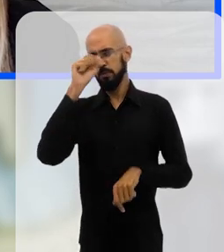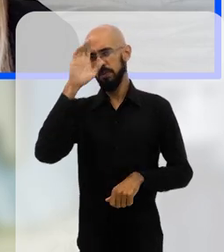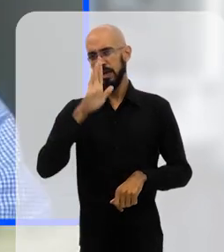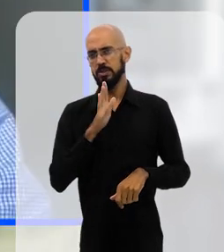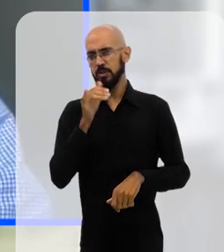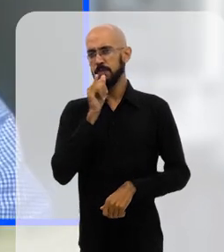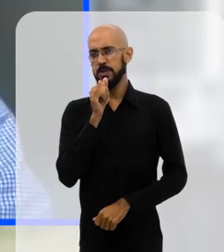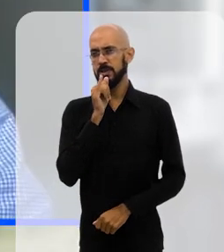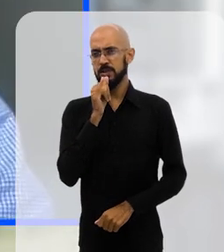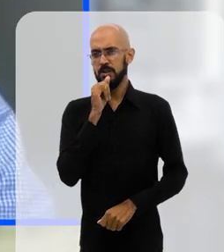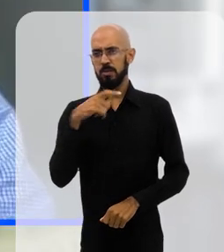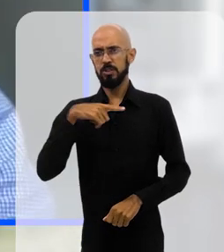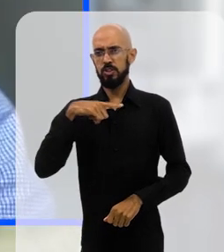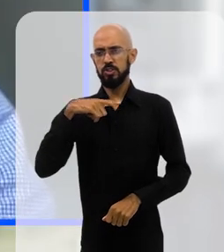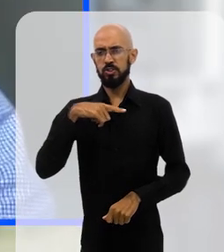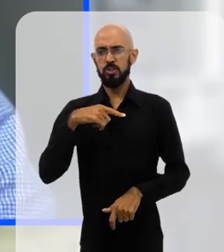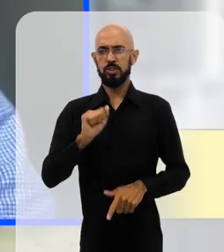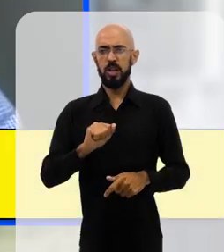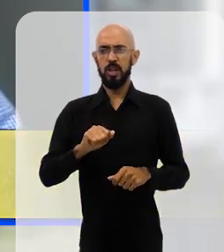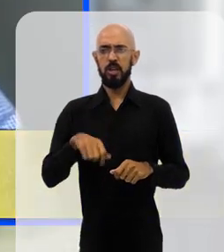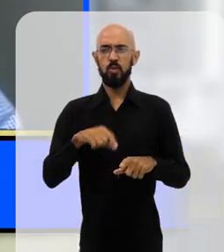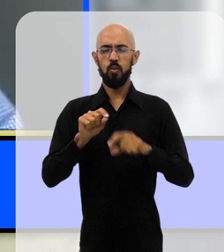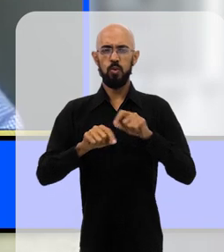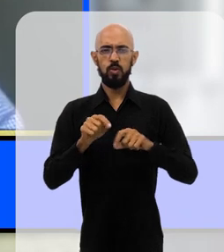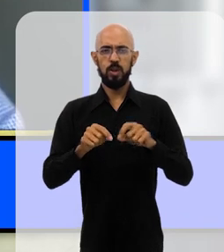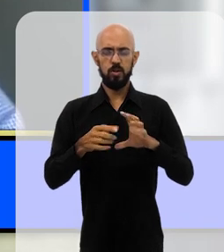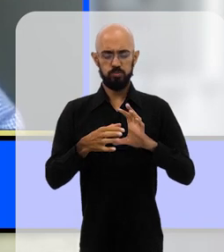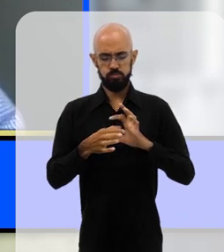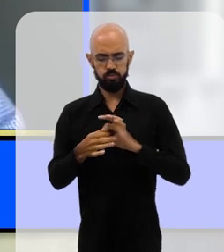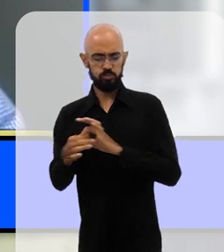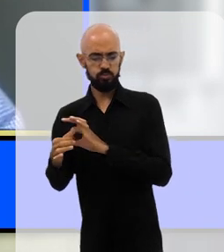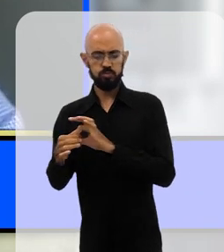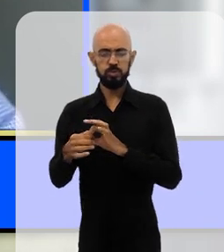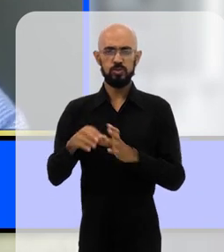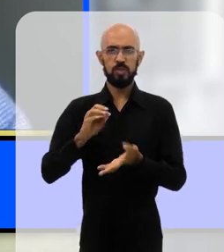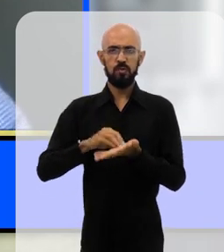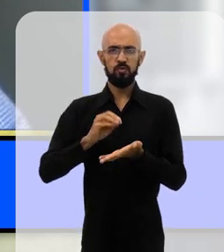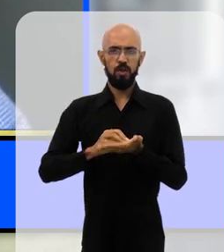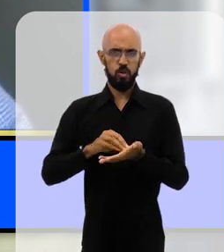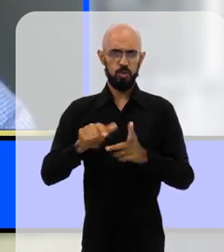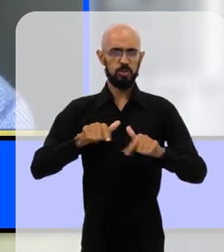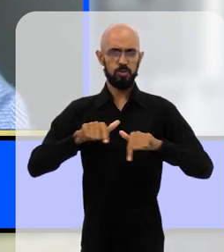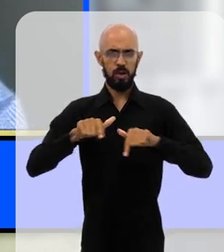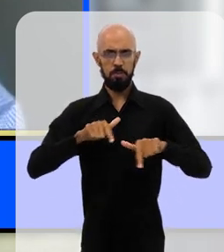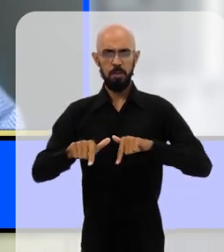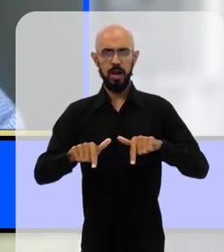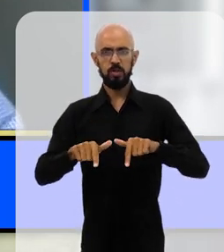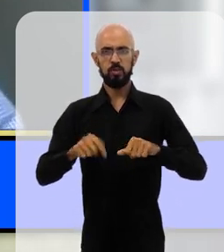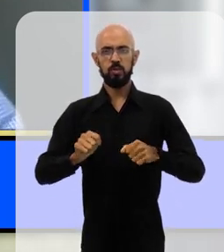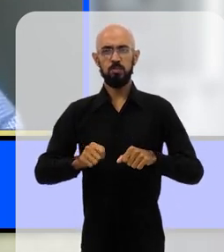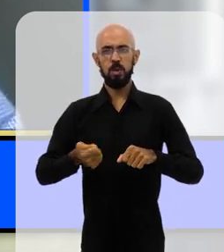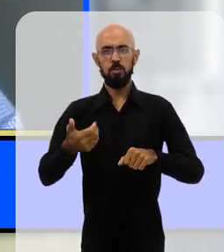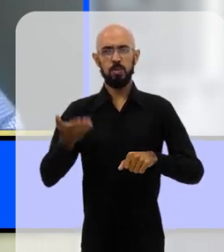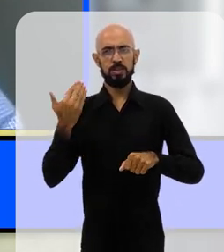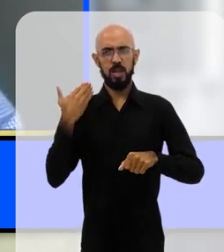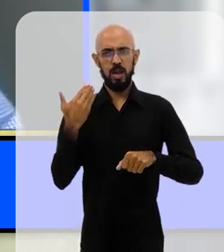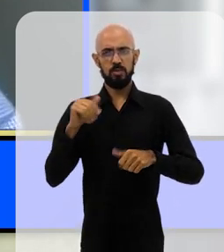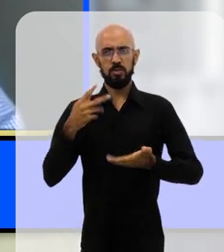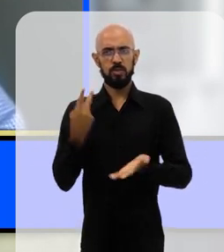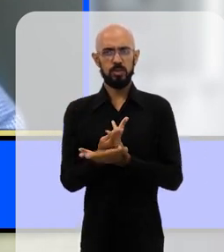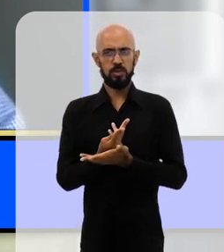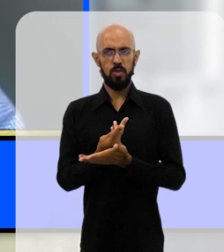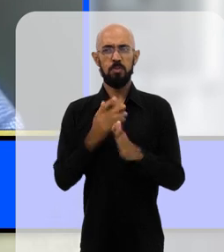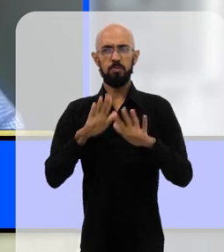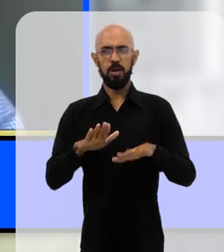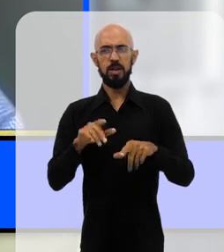por exemplo, né, que a gente vive uma situação de alto desemprego, a gente teve um breve recuo mais recentemente,